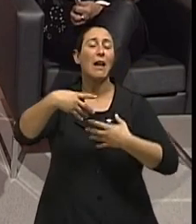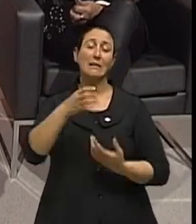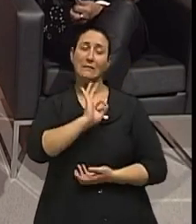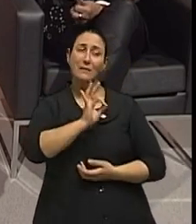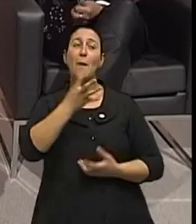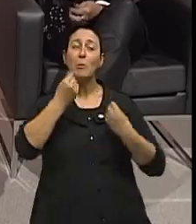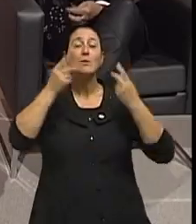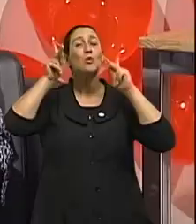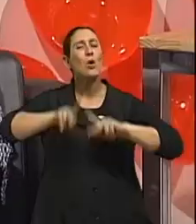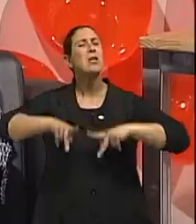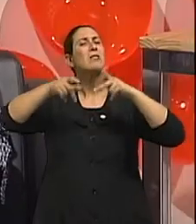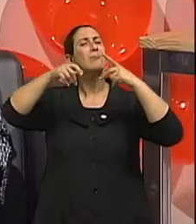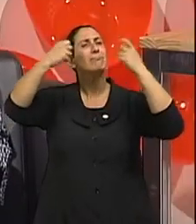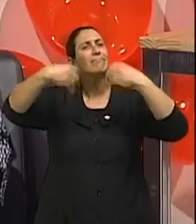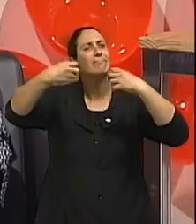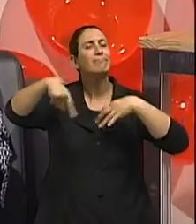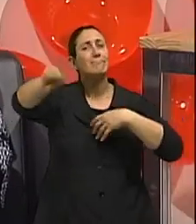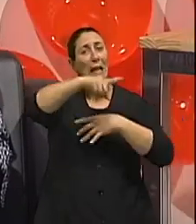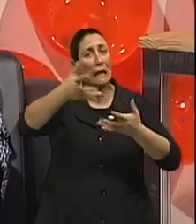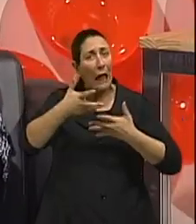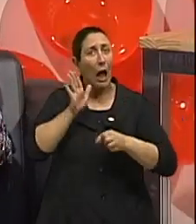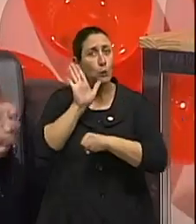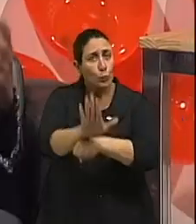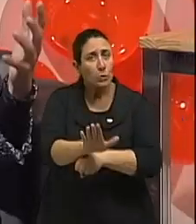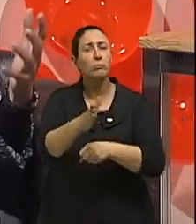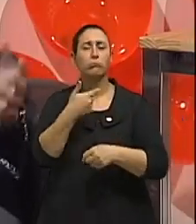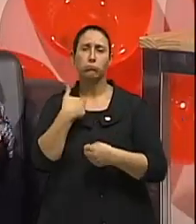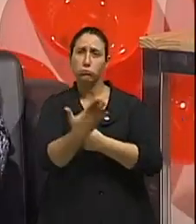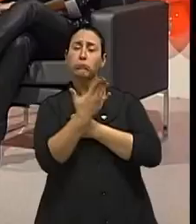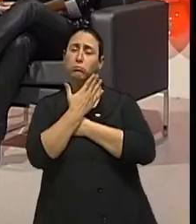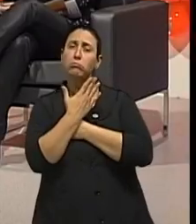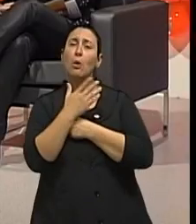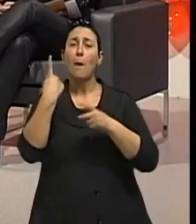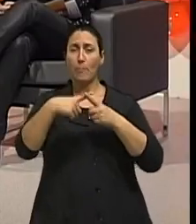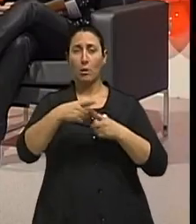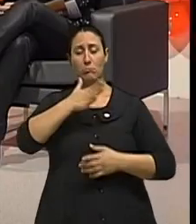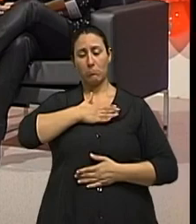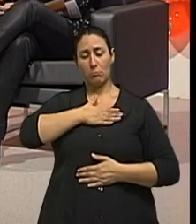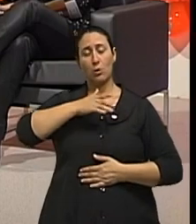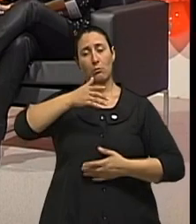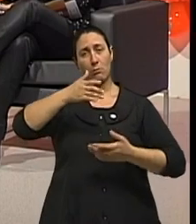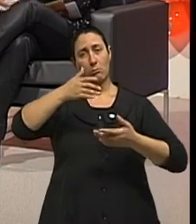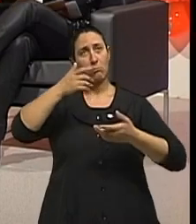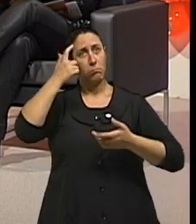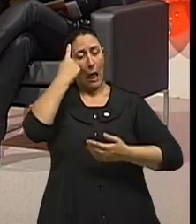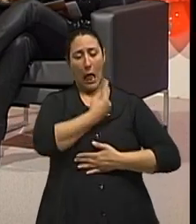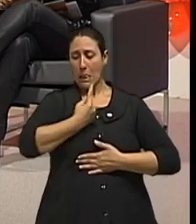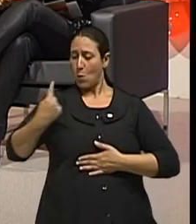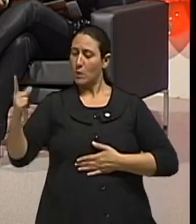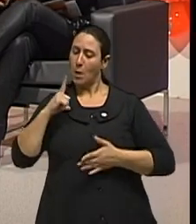se ajudar e ser ajudada, porque às vezes a gente não tem... Ou chave está comigo. Com cada pessoa.